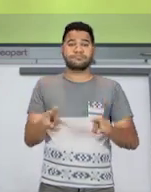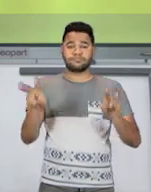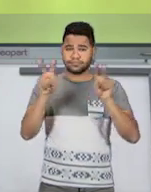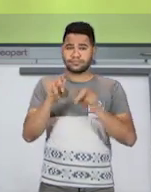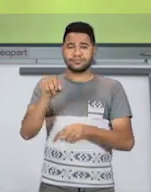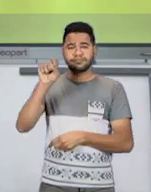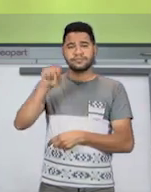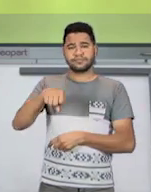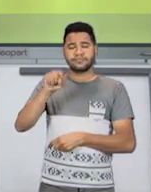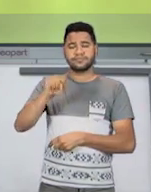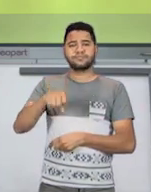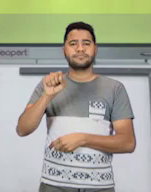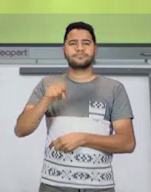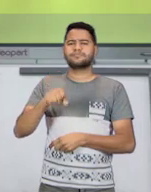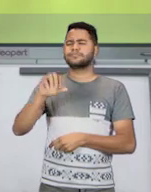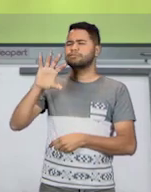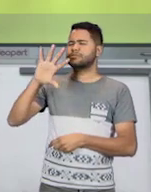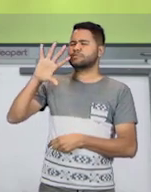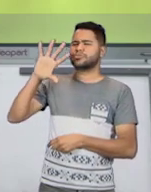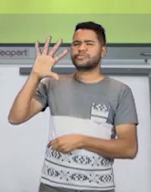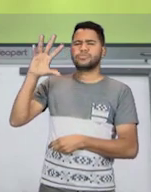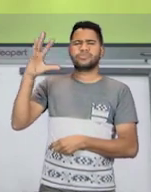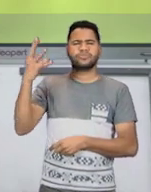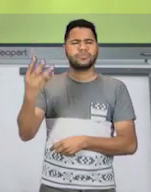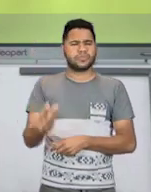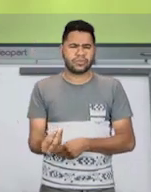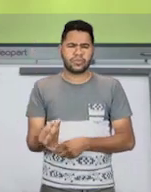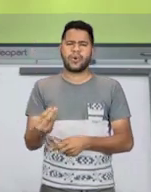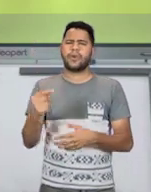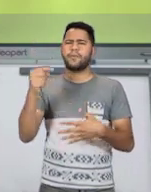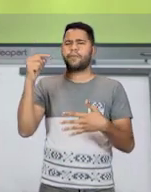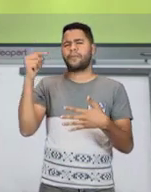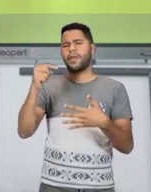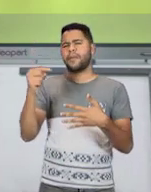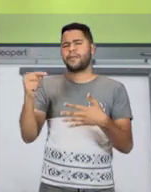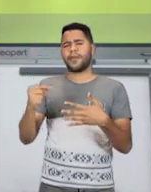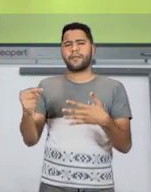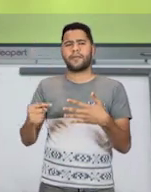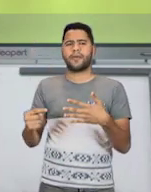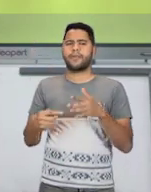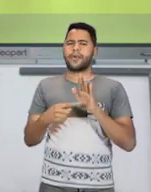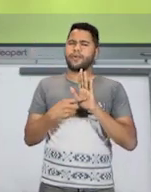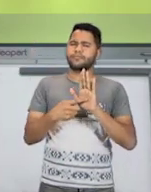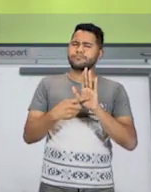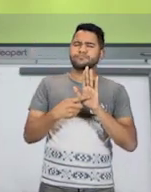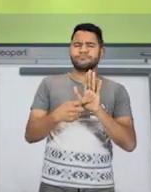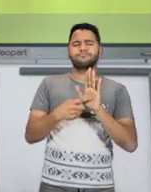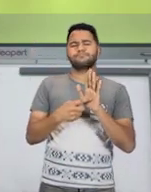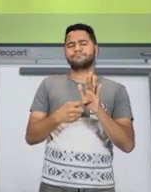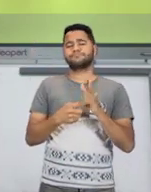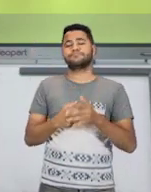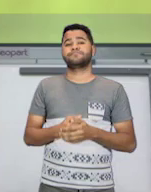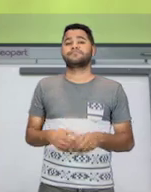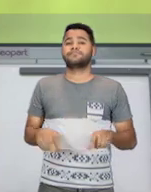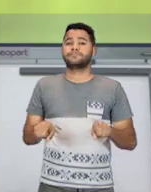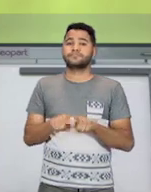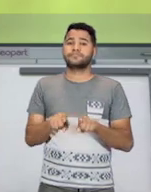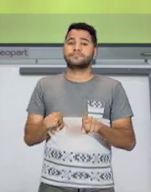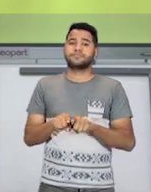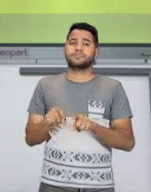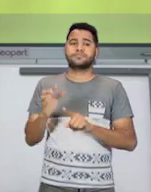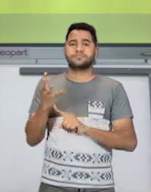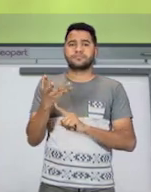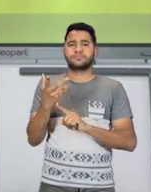as artes visuais englobam vários tipos de apresentações, representações e tipos de